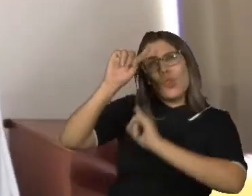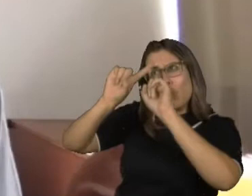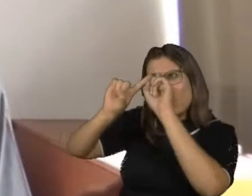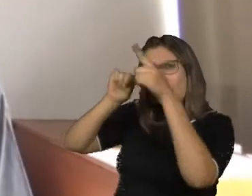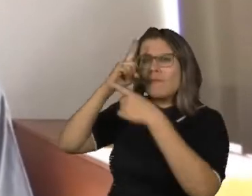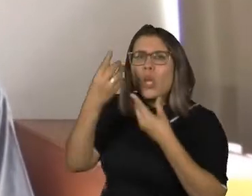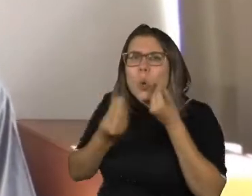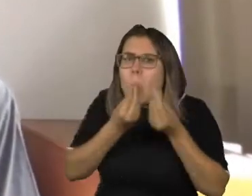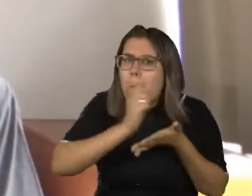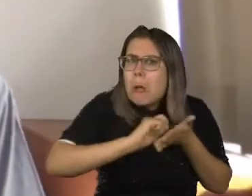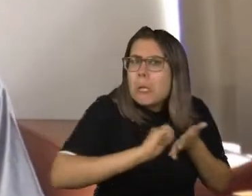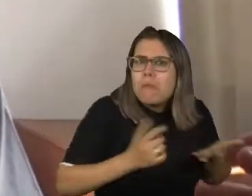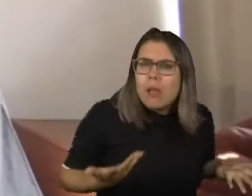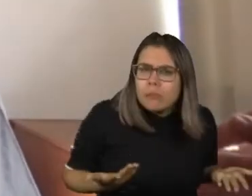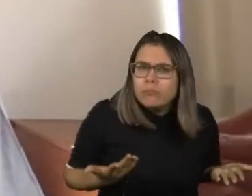vai escrever?